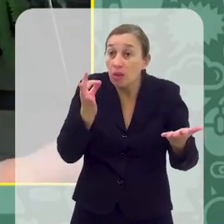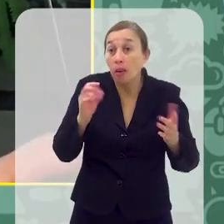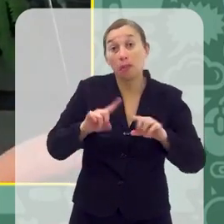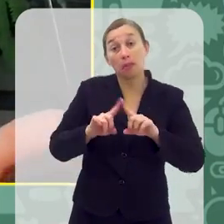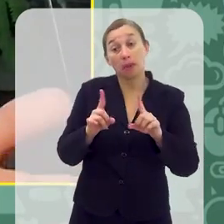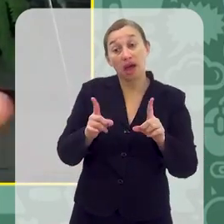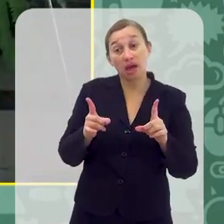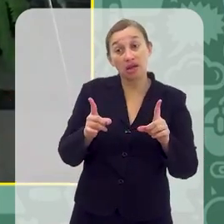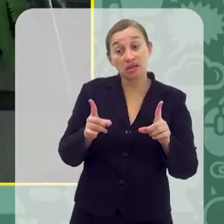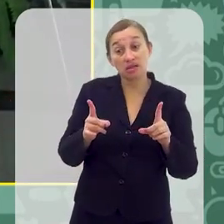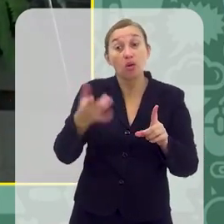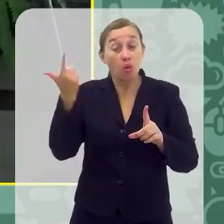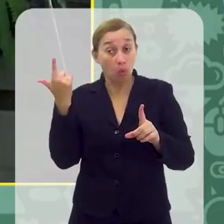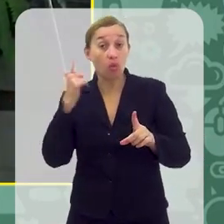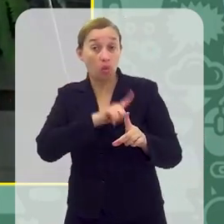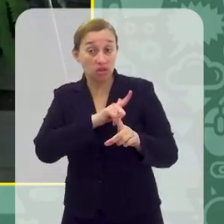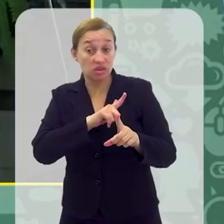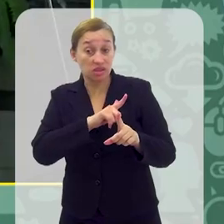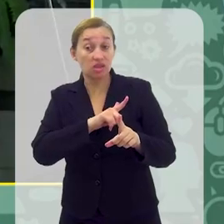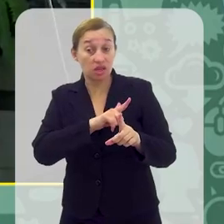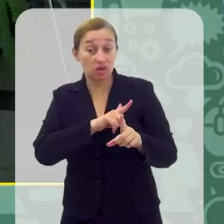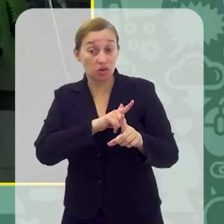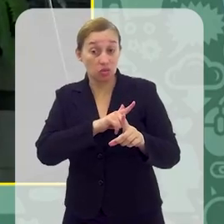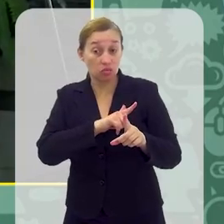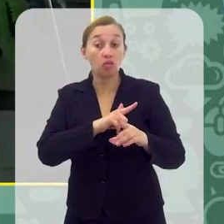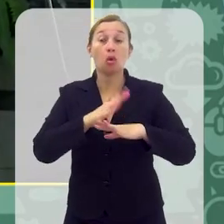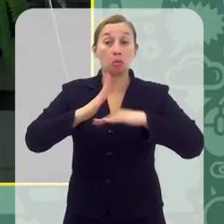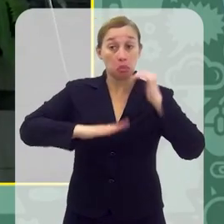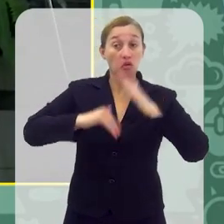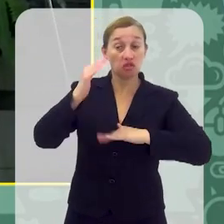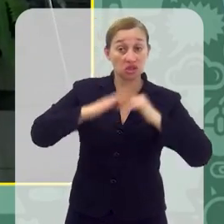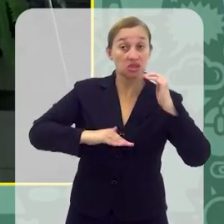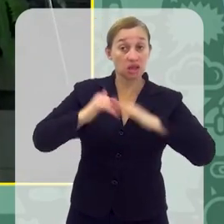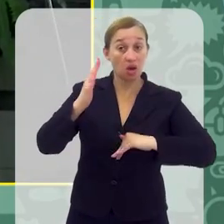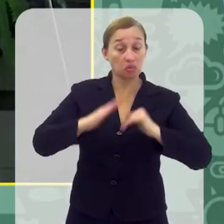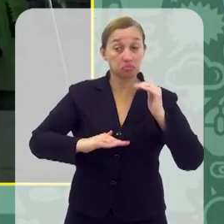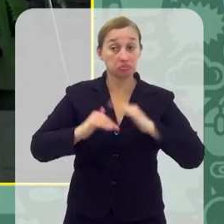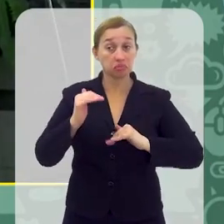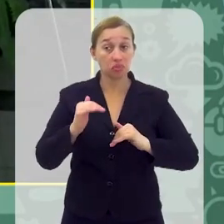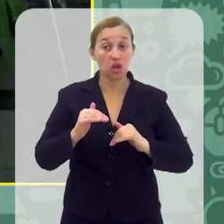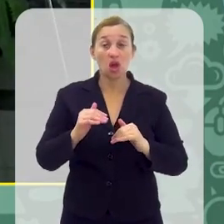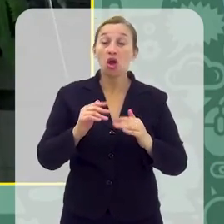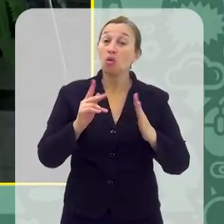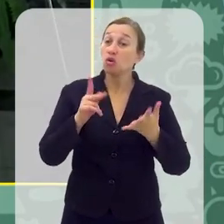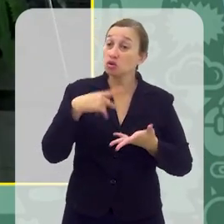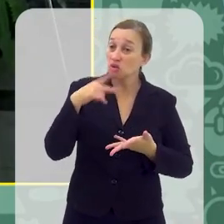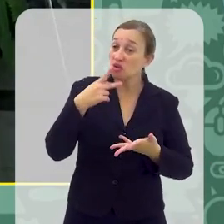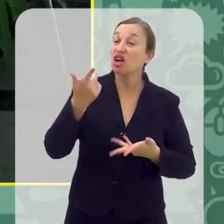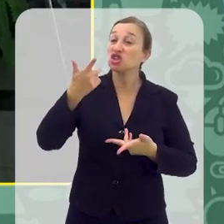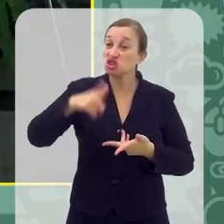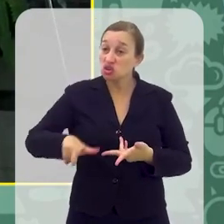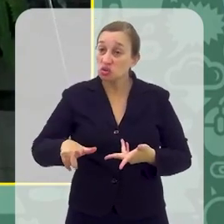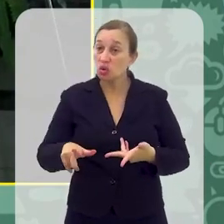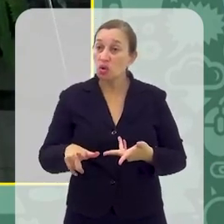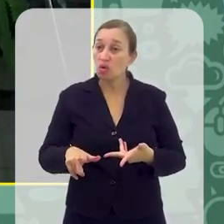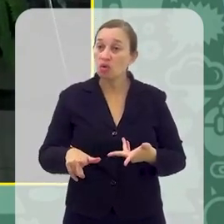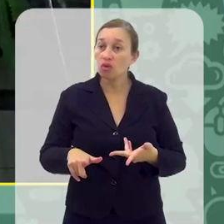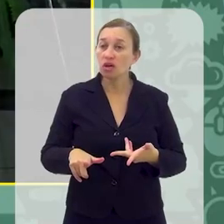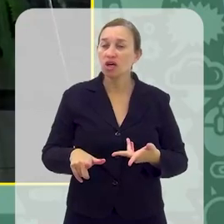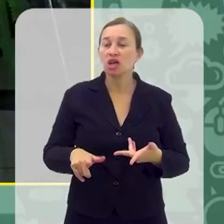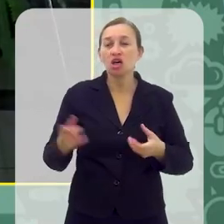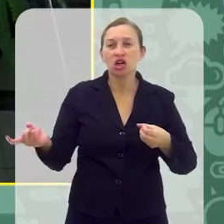foi... assim, deu certo, no caso deles, né? Então, não estou dizendo que todo mundo que joga muito vai virar atleta, do que eu estou dizendo, de novo, aquilo que a gente